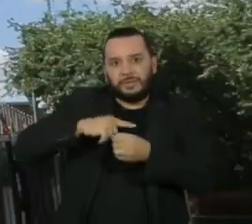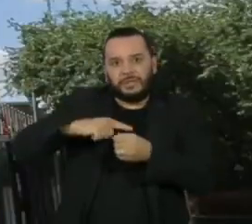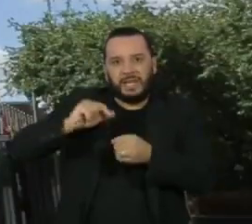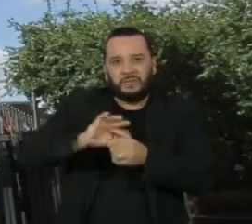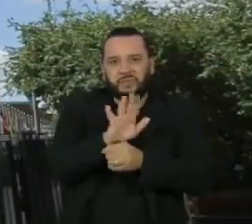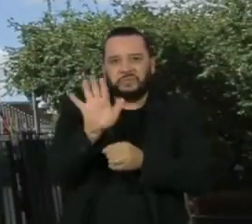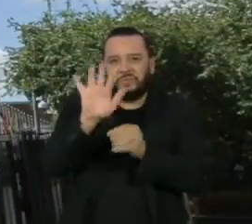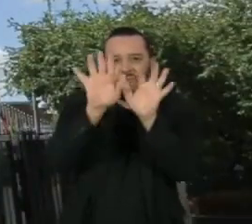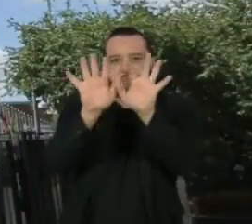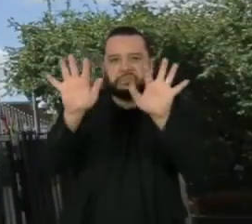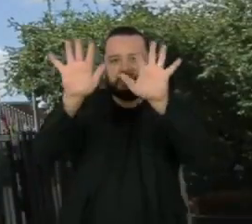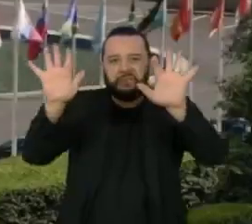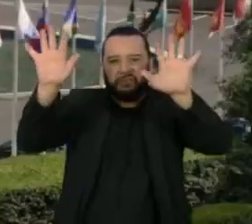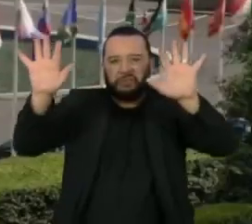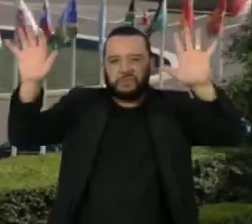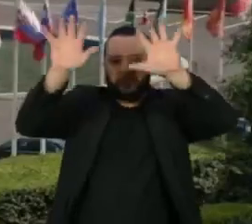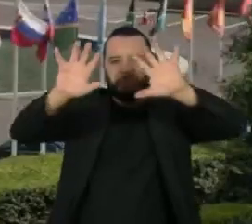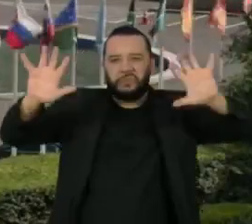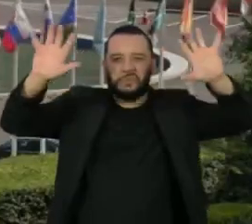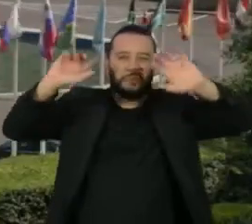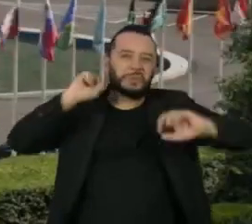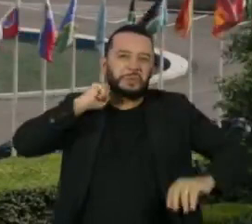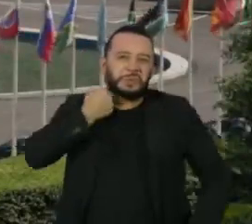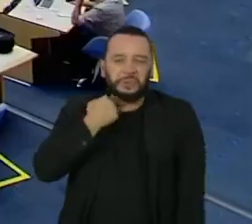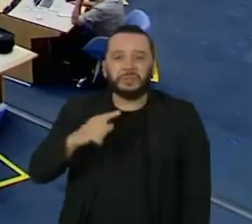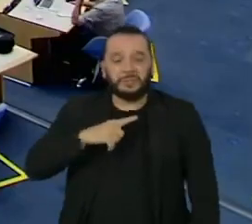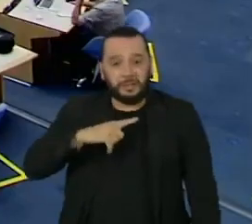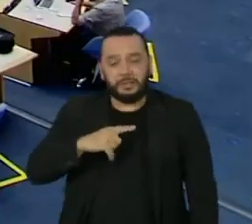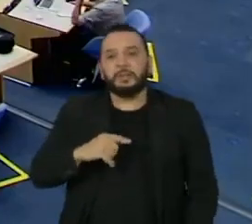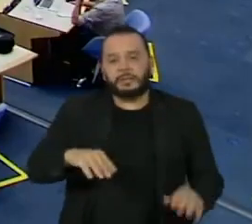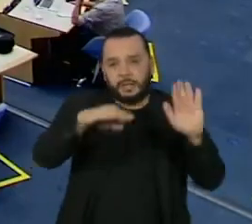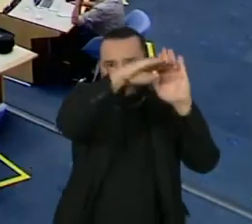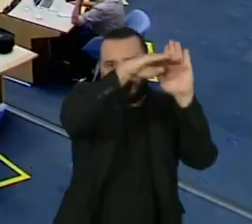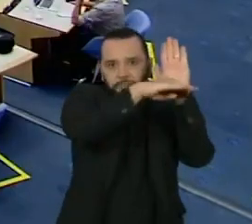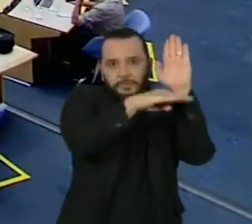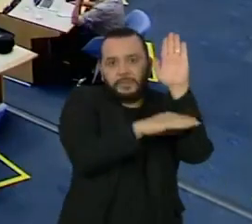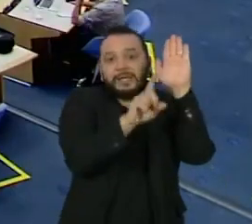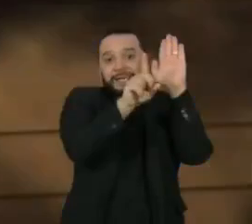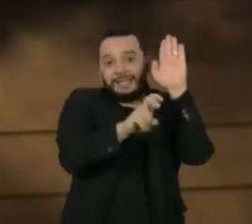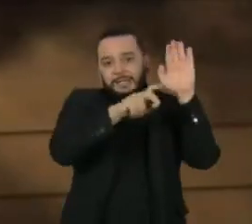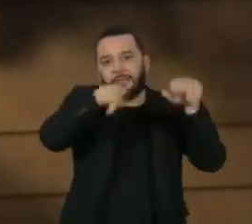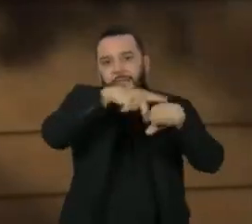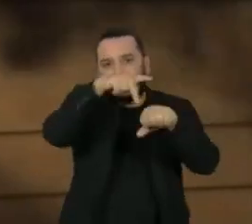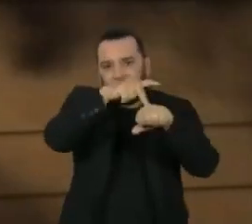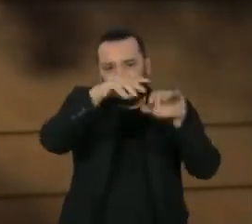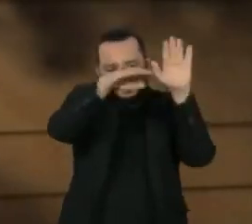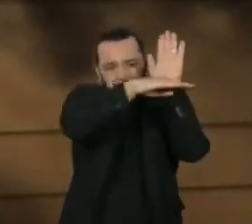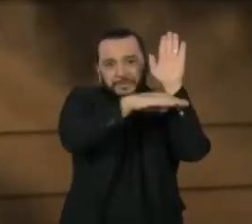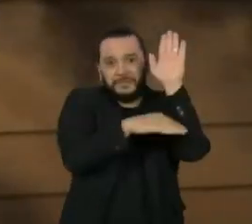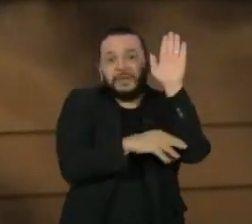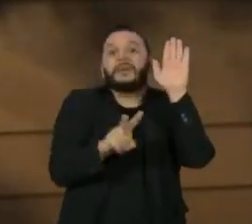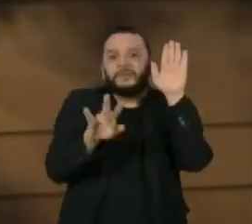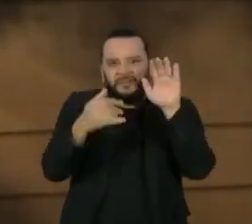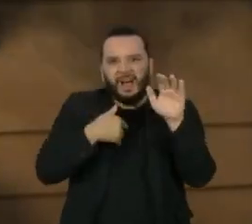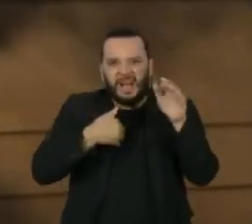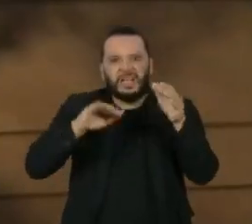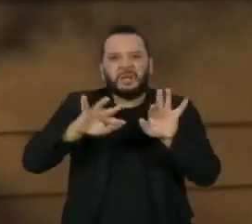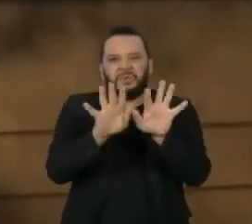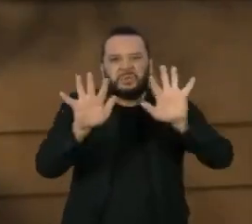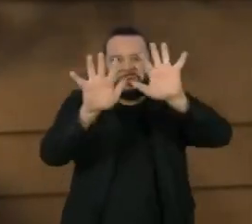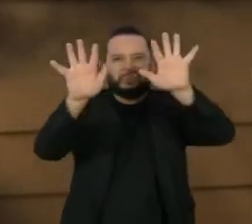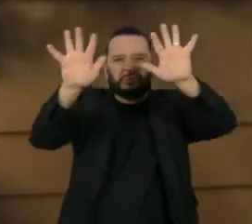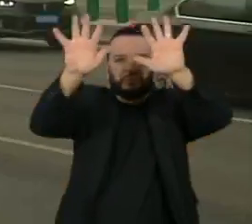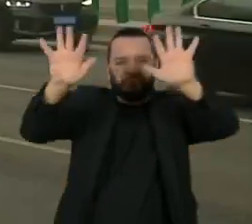O estudo das Nações Unidas mostra que os 15 países que têm mais reservas de combustíveis fósseis planejam aumentar a produção em